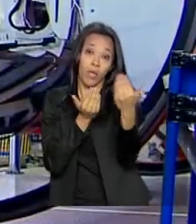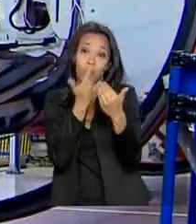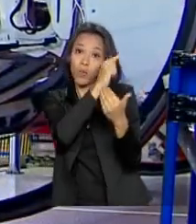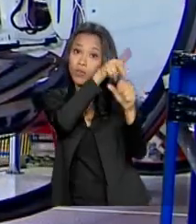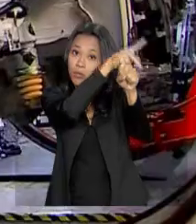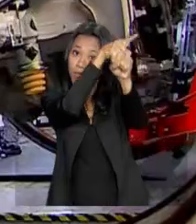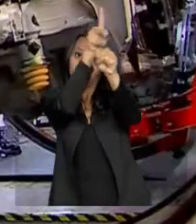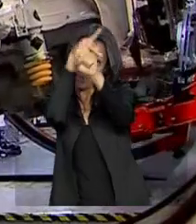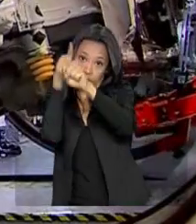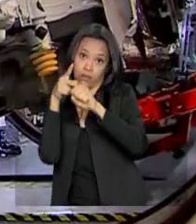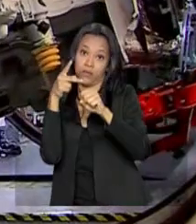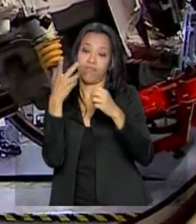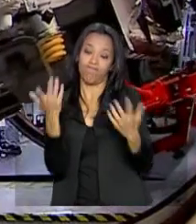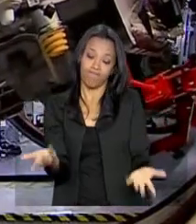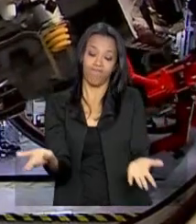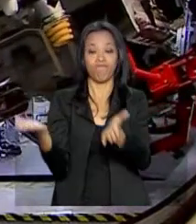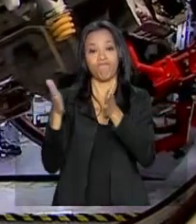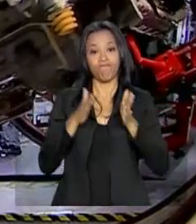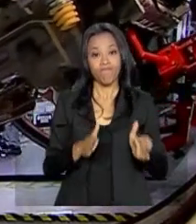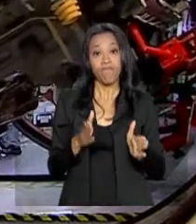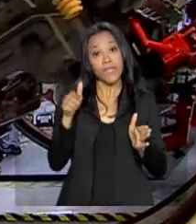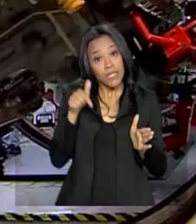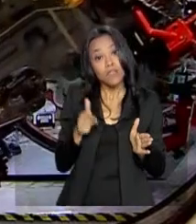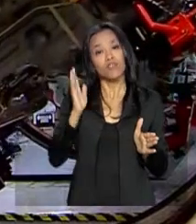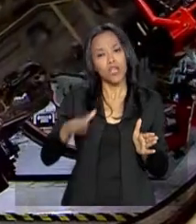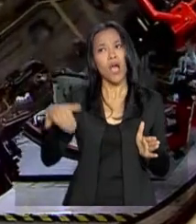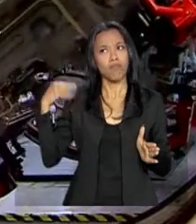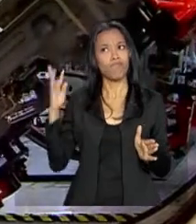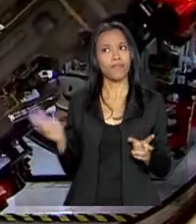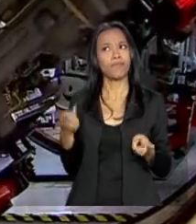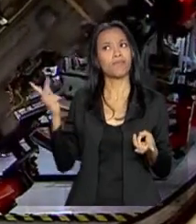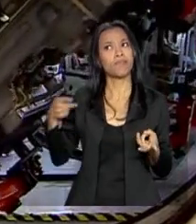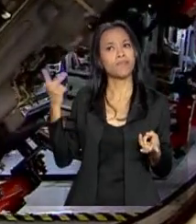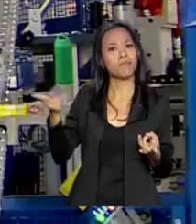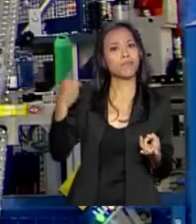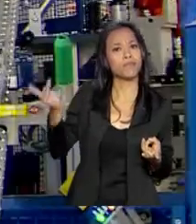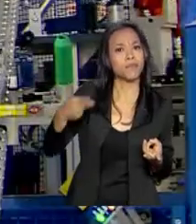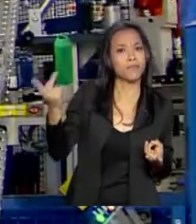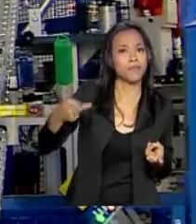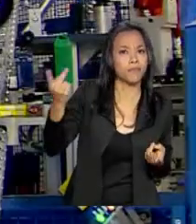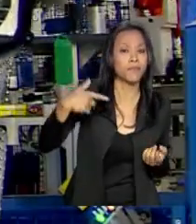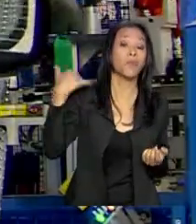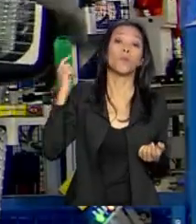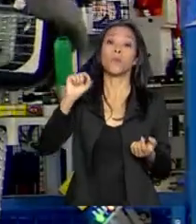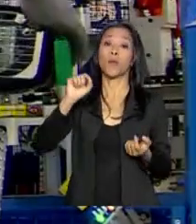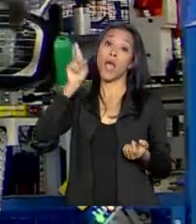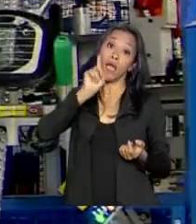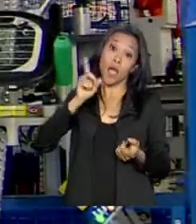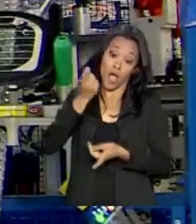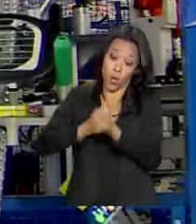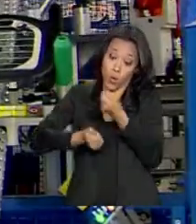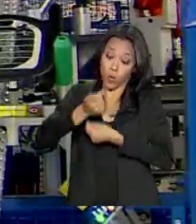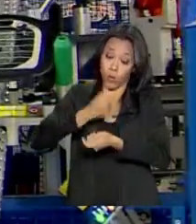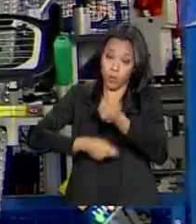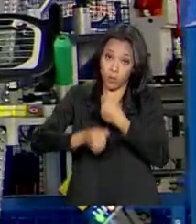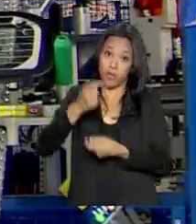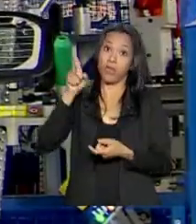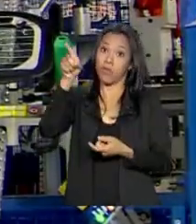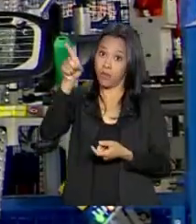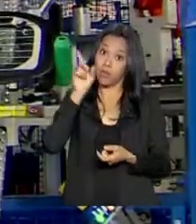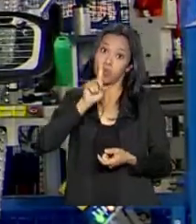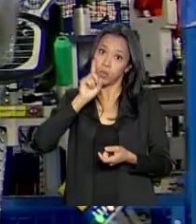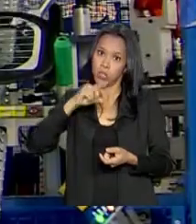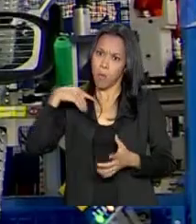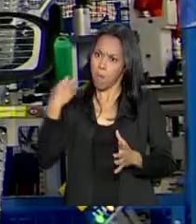redor do planeta. De uma certa forma, isso já vem acontecendo. A economia dos Estados Unidos está com pleno emprego e